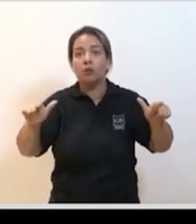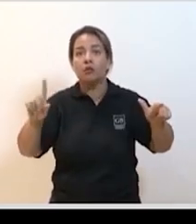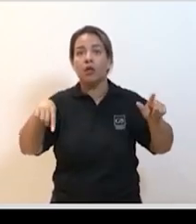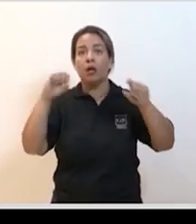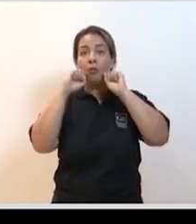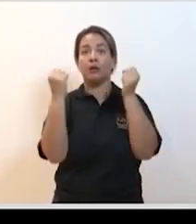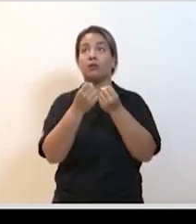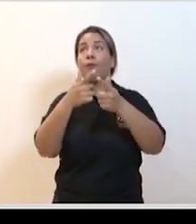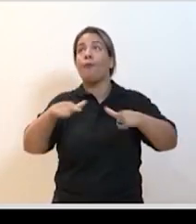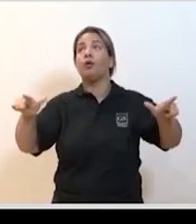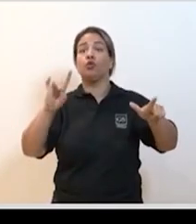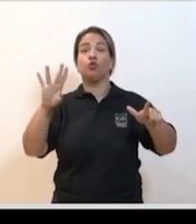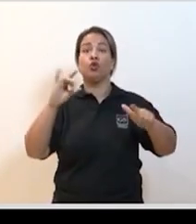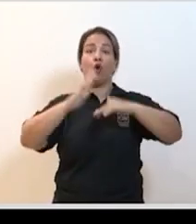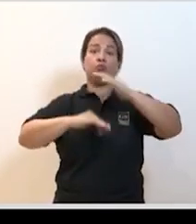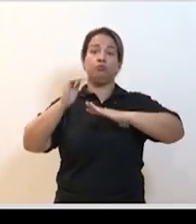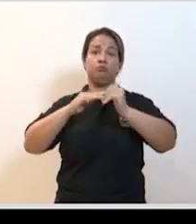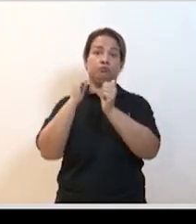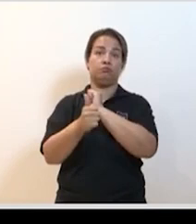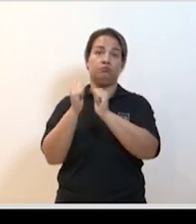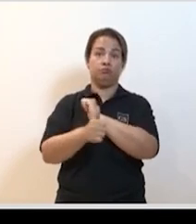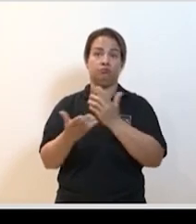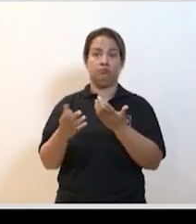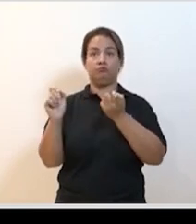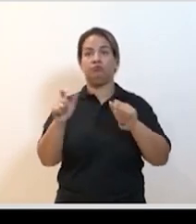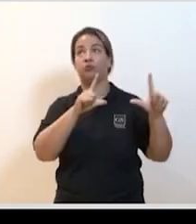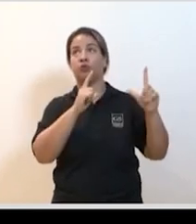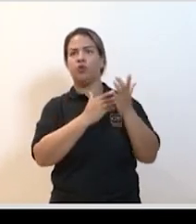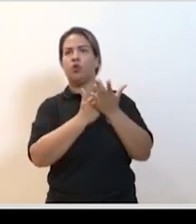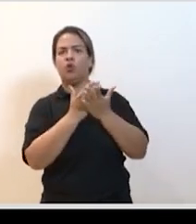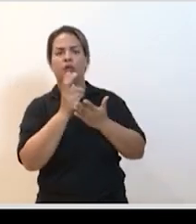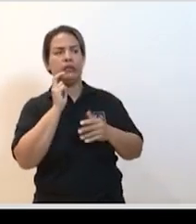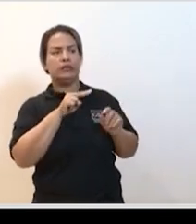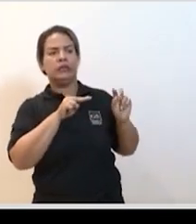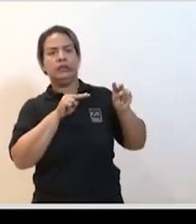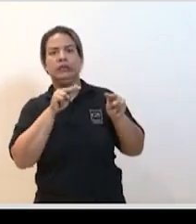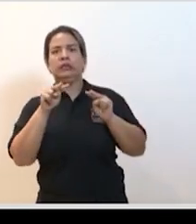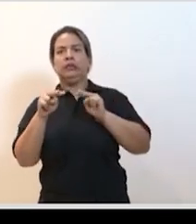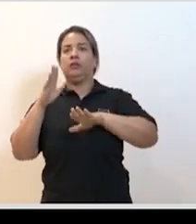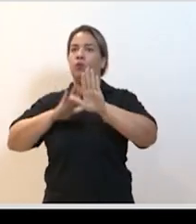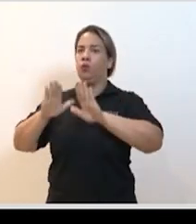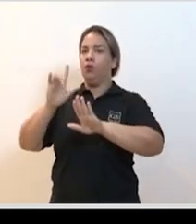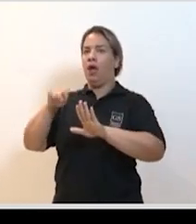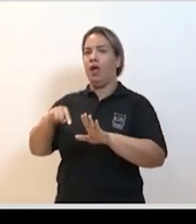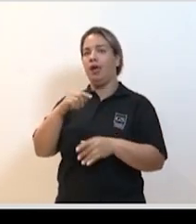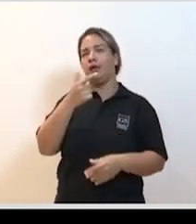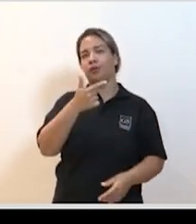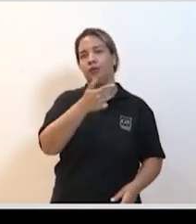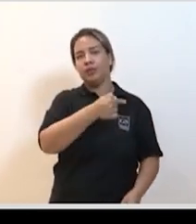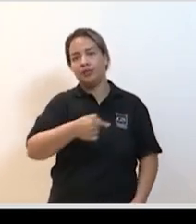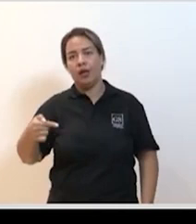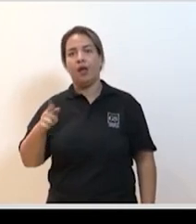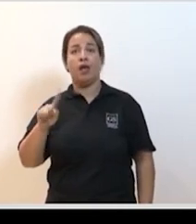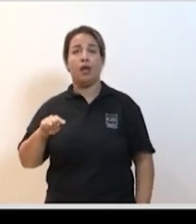evidentemente também é um problema pode passar o próximo por favor e começa-se a tomar todas aquelas medidas que a gente percebeu nas últimas duas semanas a gente